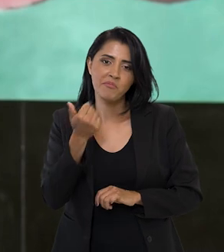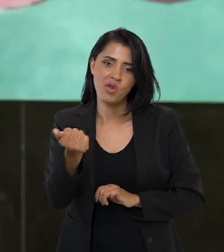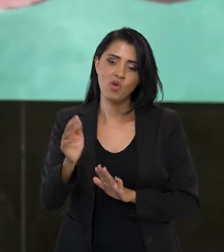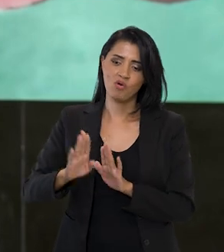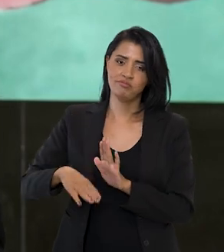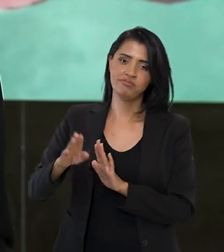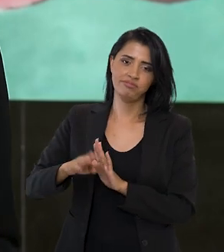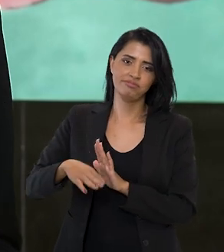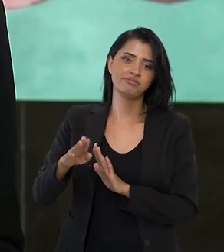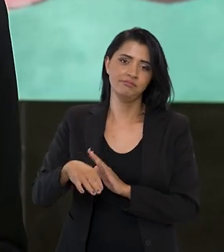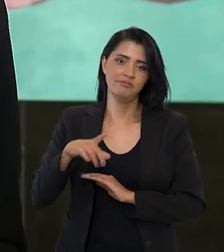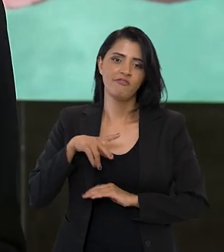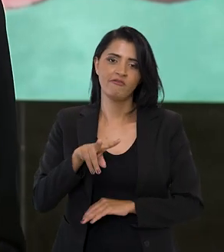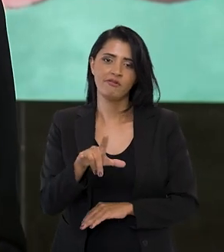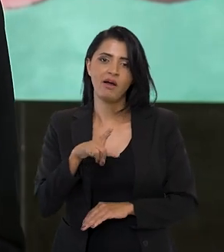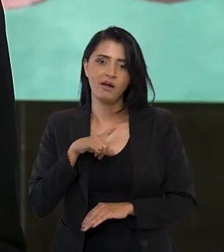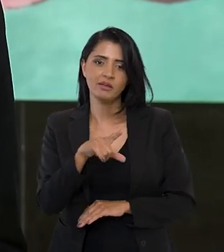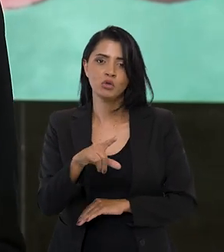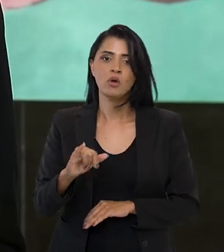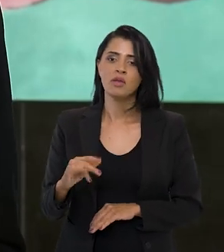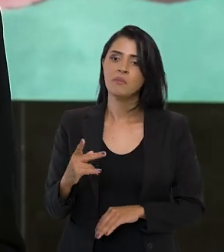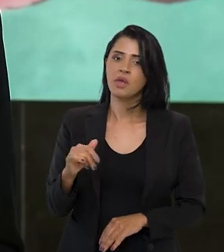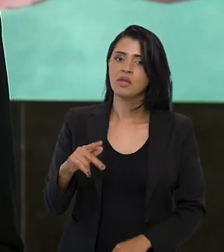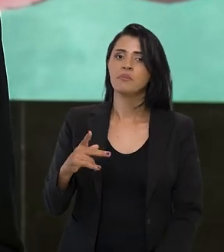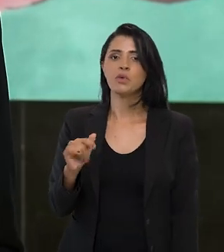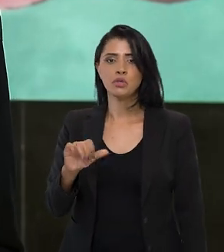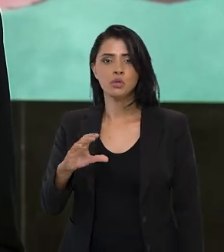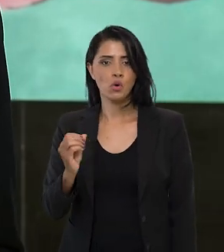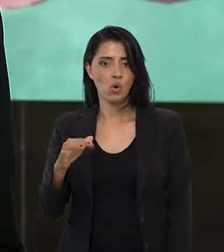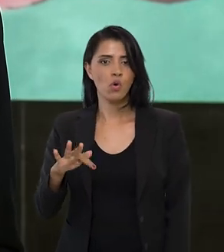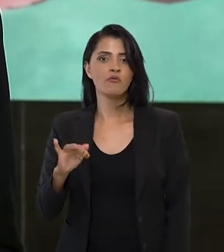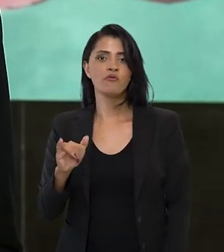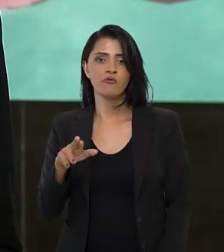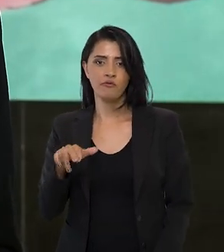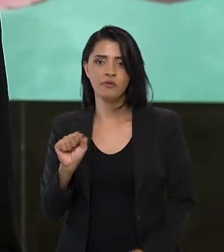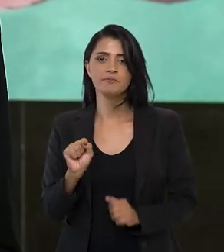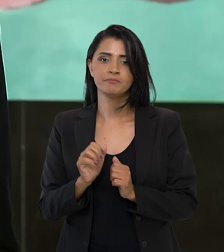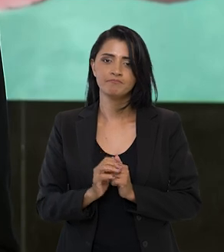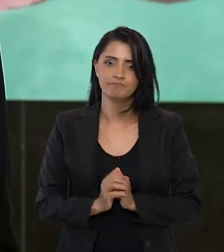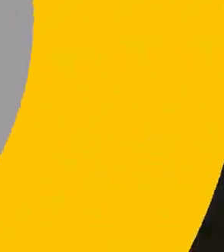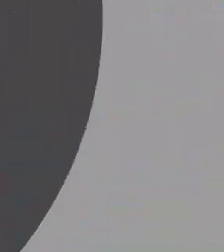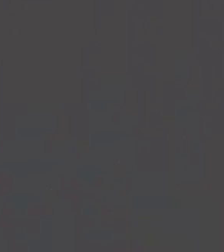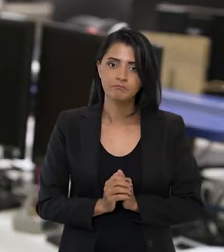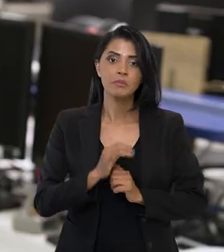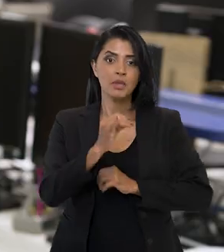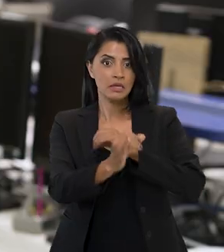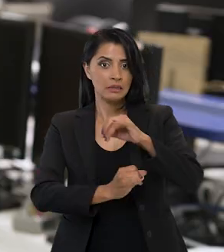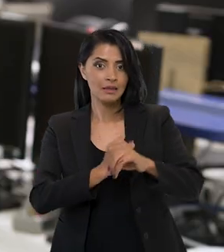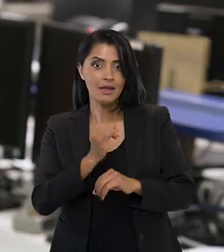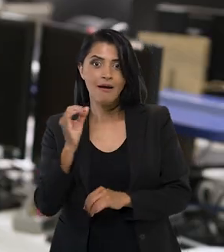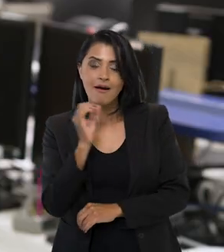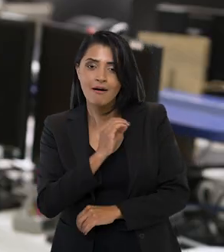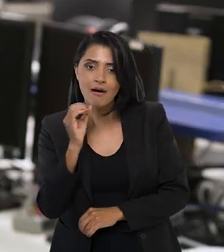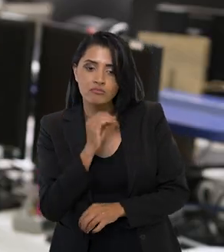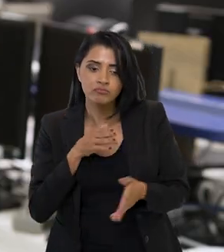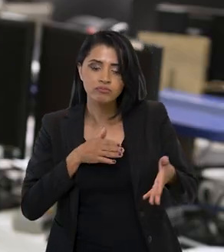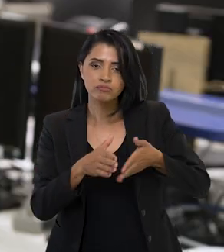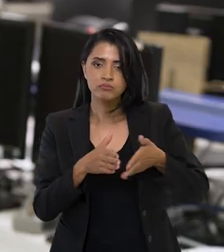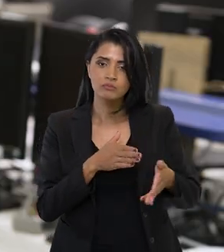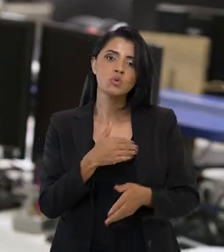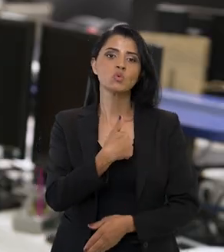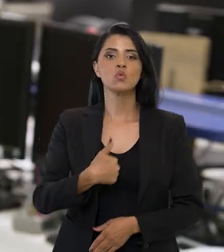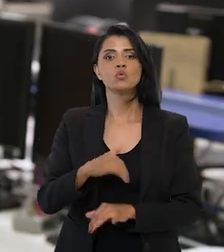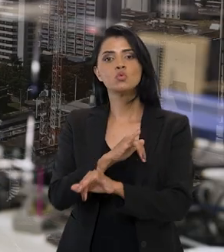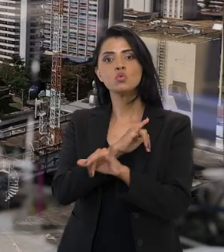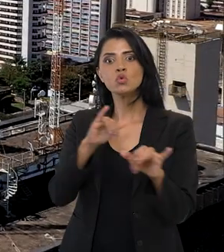acessível, maior será o desconto do IPI, PIS e COFINS. Internet mais rápida